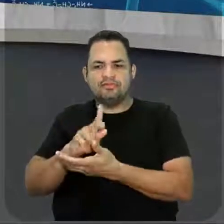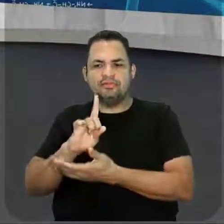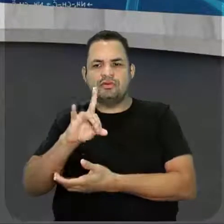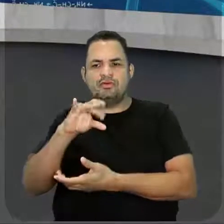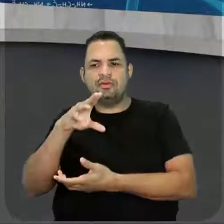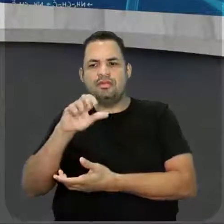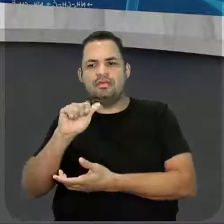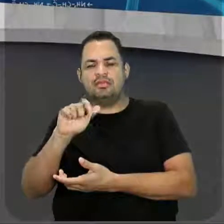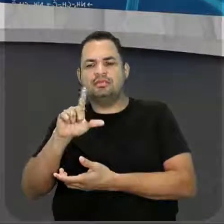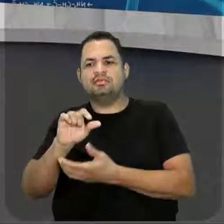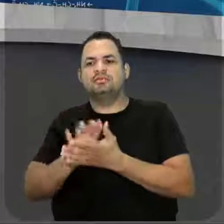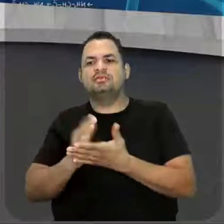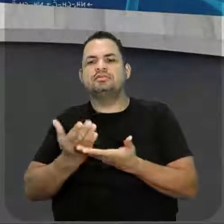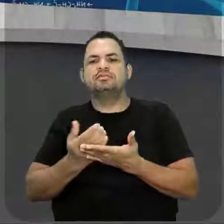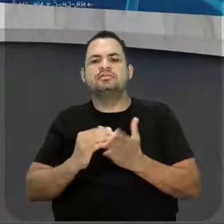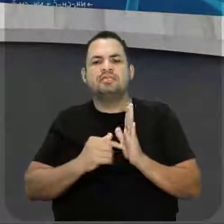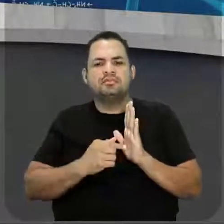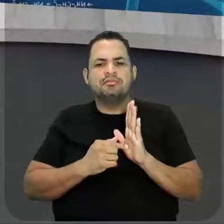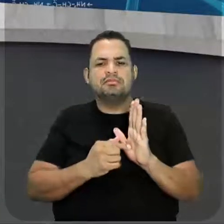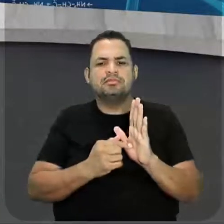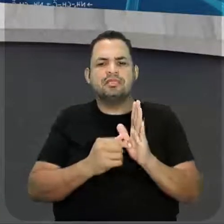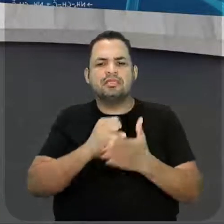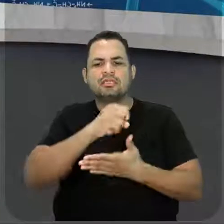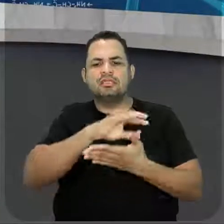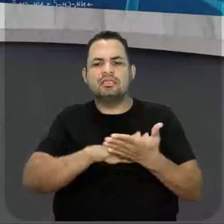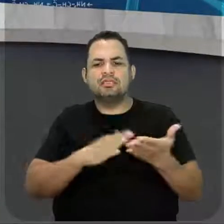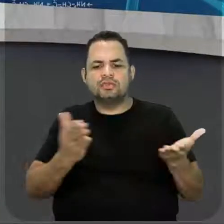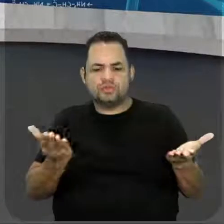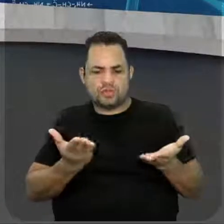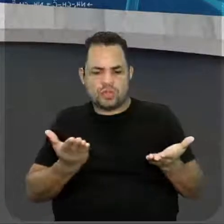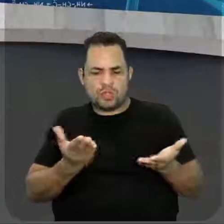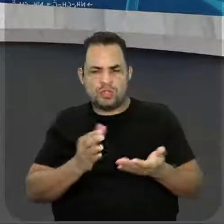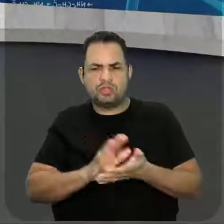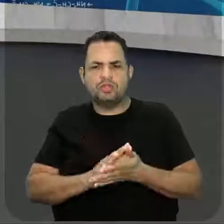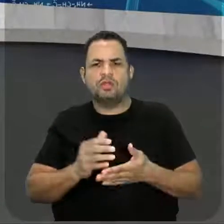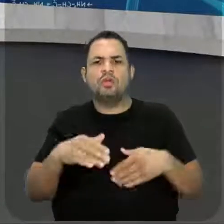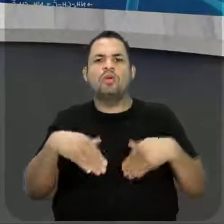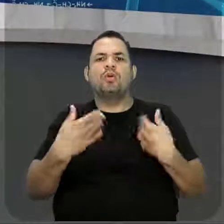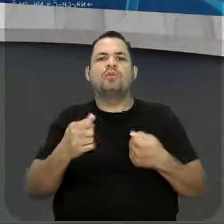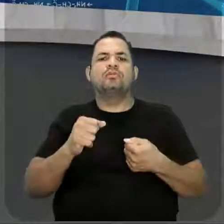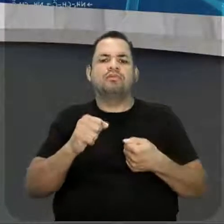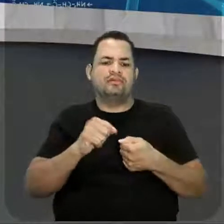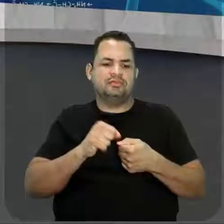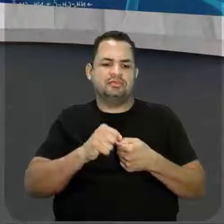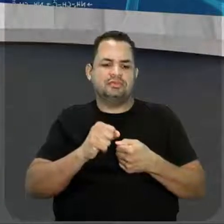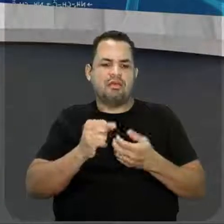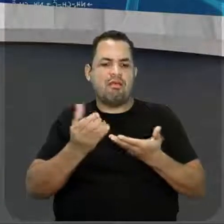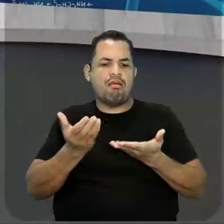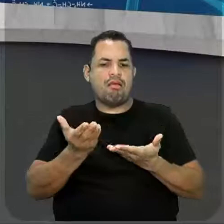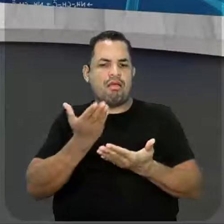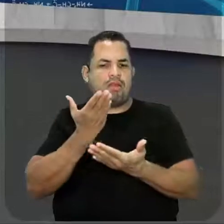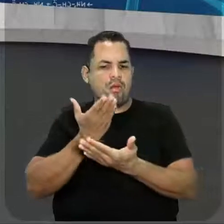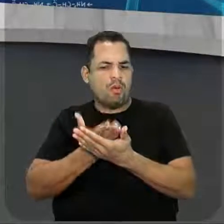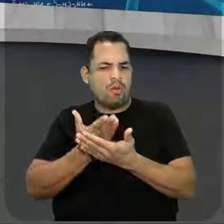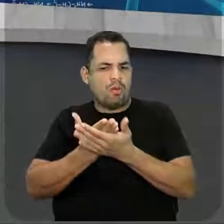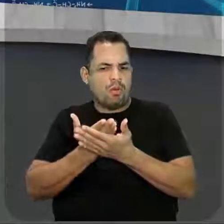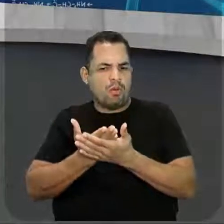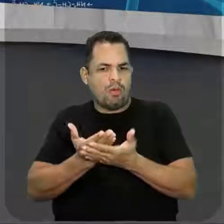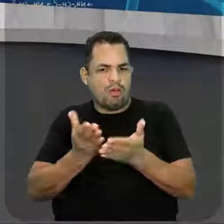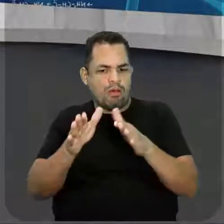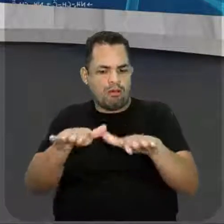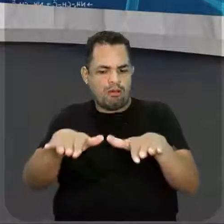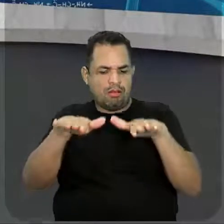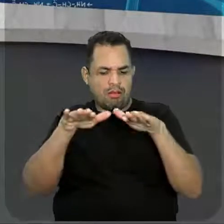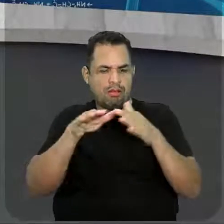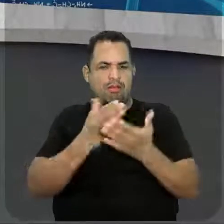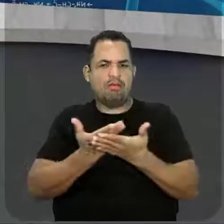sempre trazer questões atuais quando a gente vai fazer aulão de Enem. Nas nossas aulas, que a